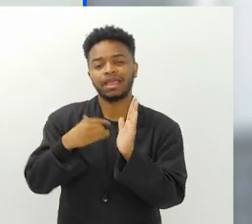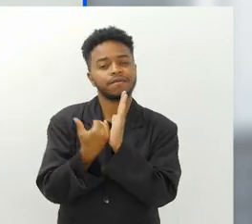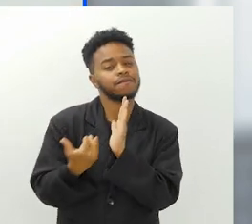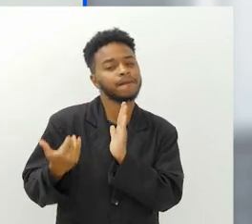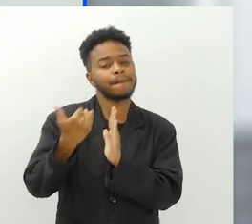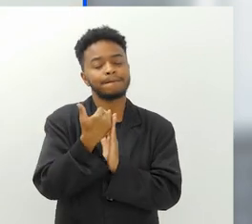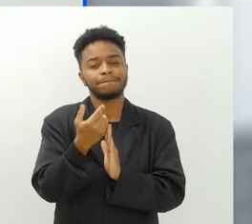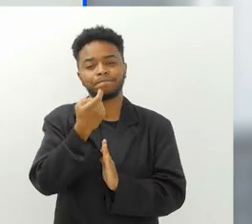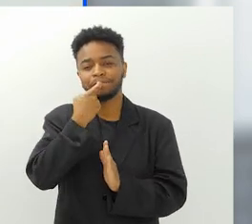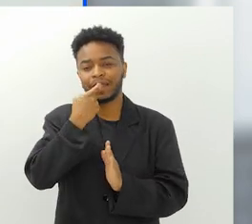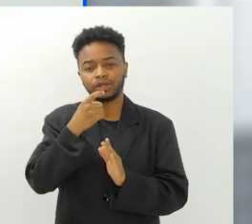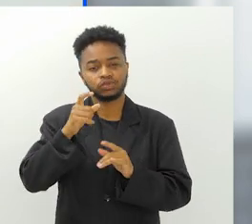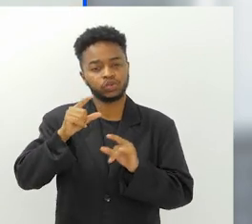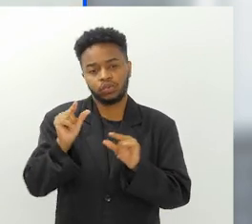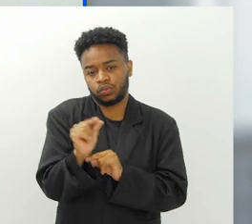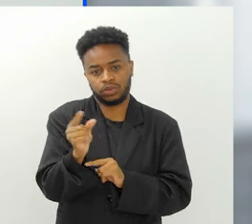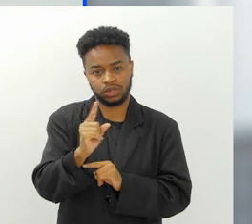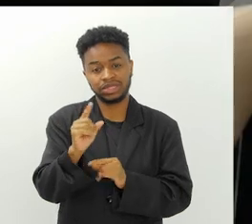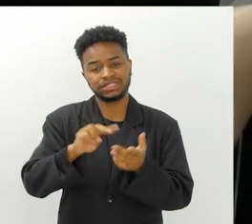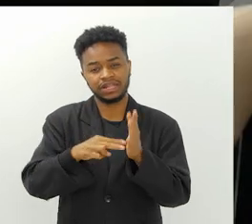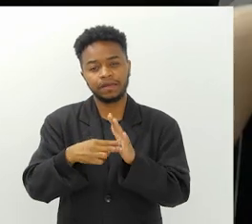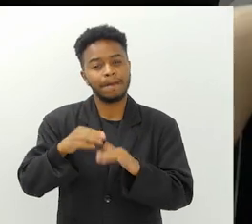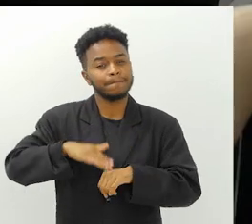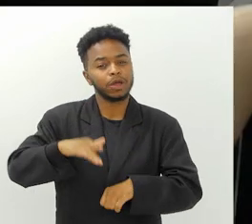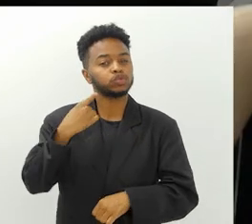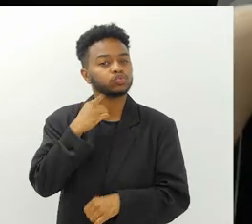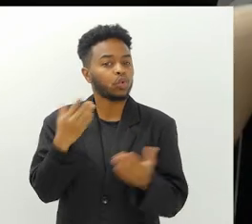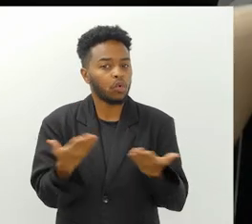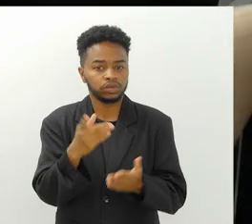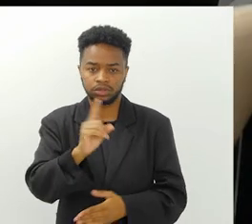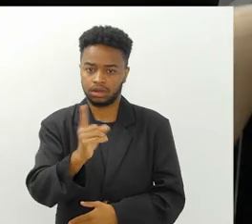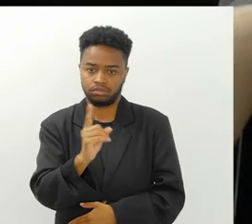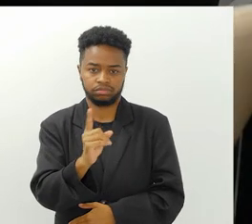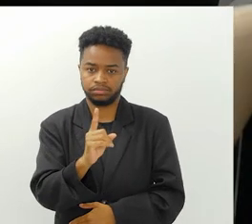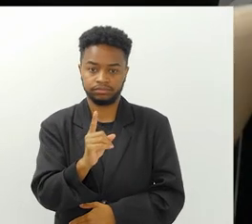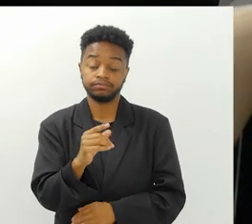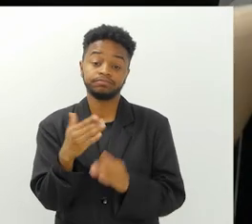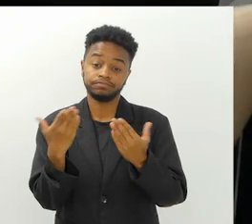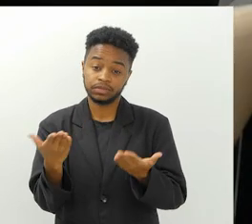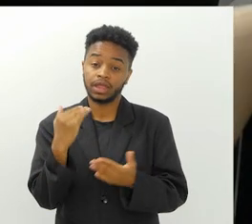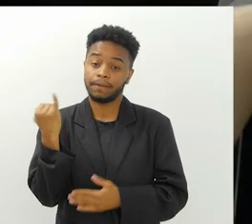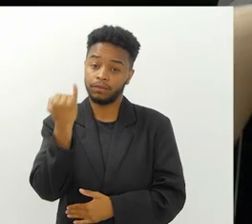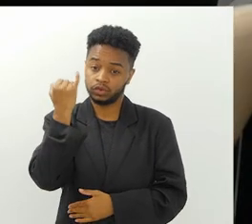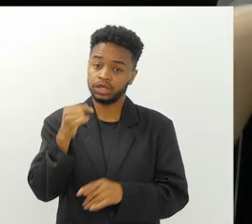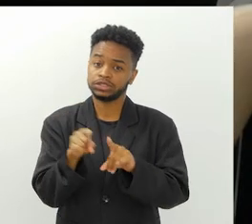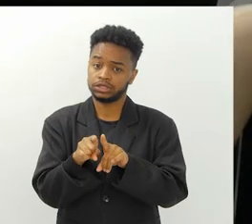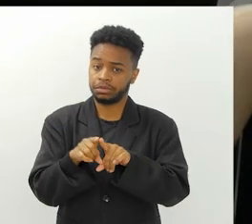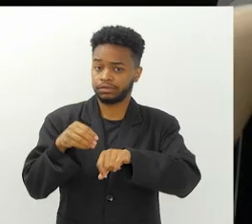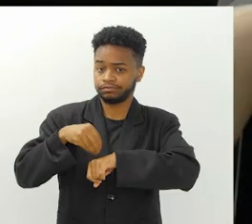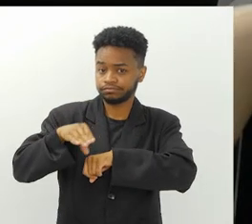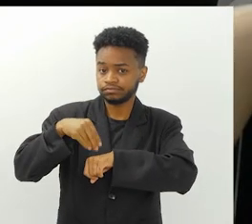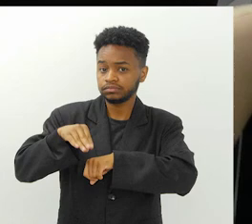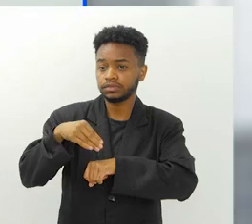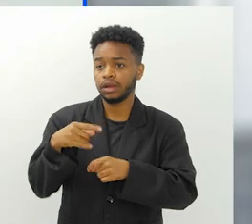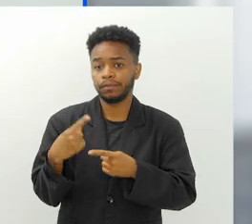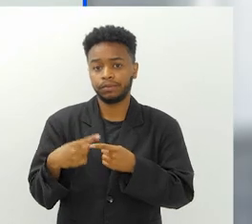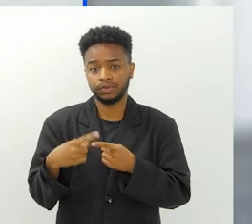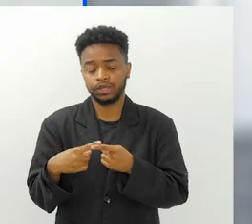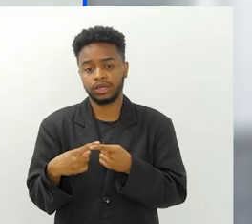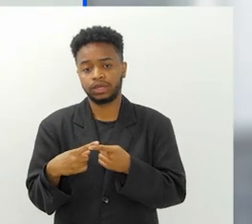microplástica ou macroplástica, significa que é a mais poluída hoje lá, se a gente for agora. Isso é importante, até um